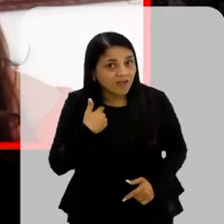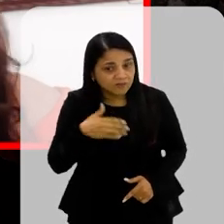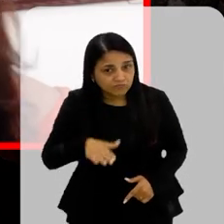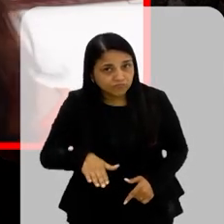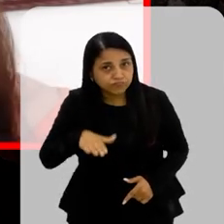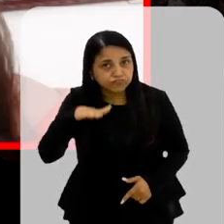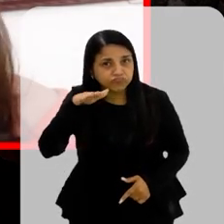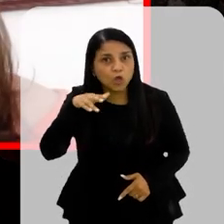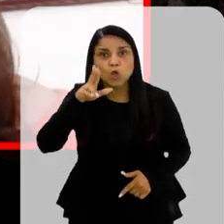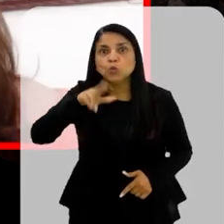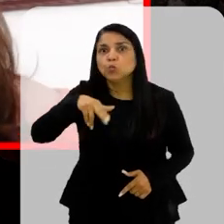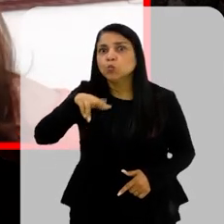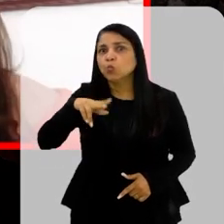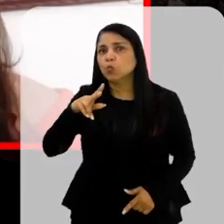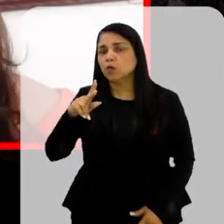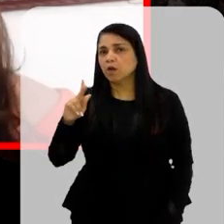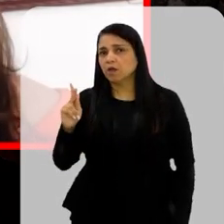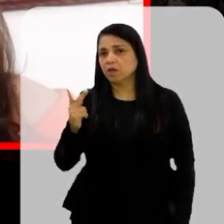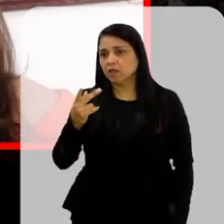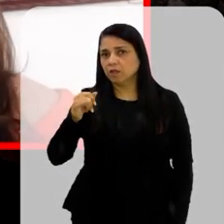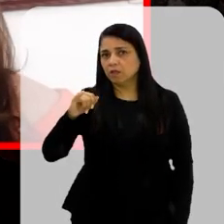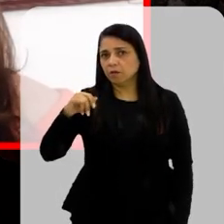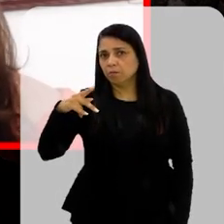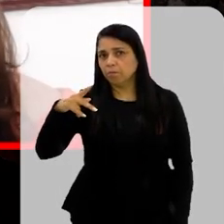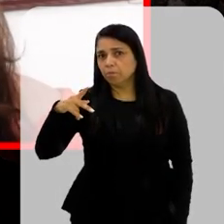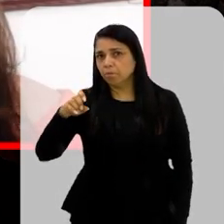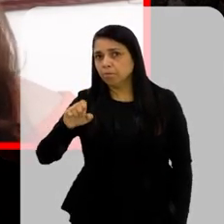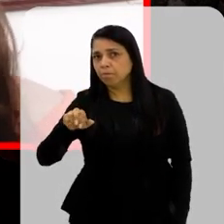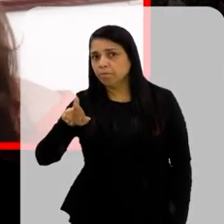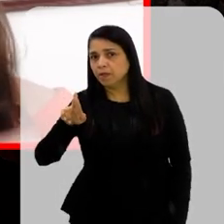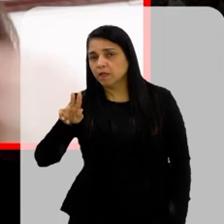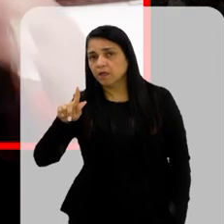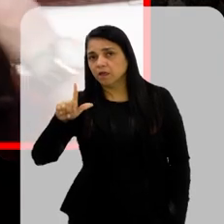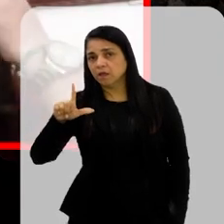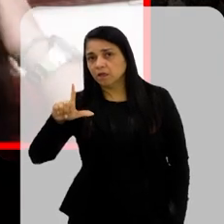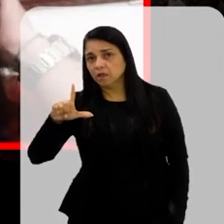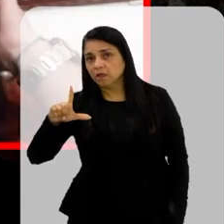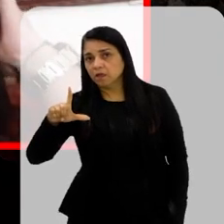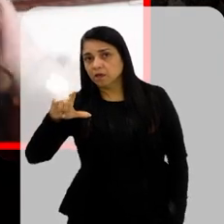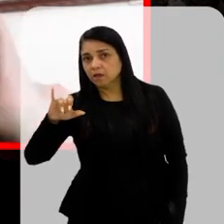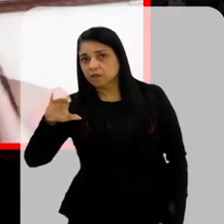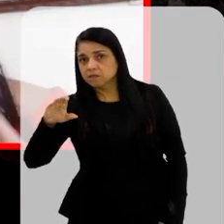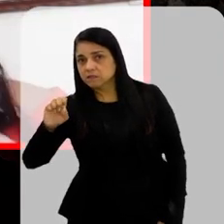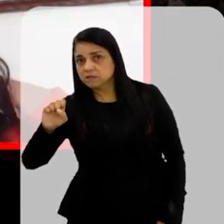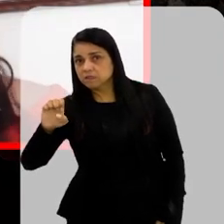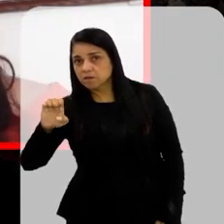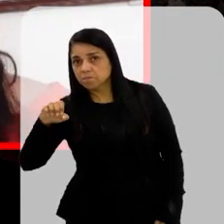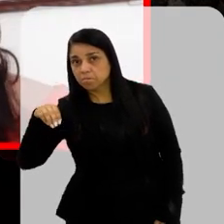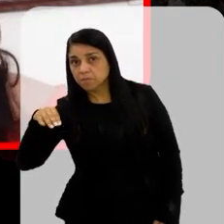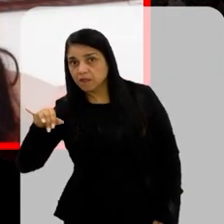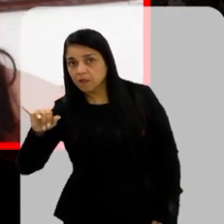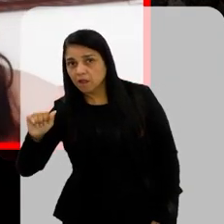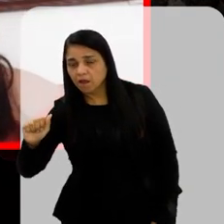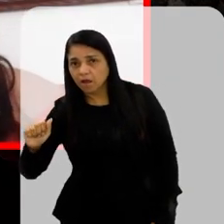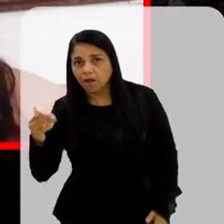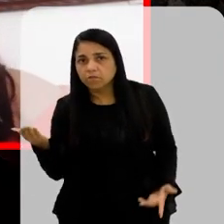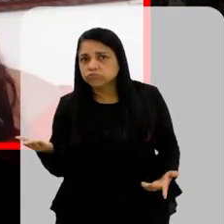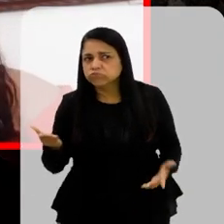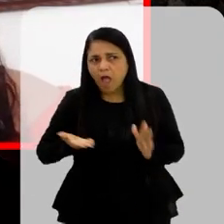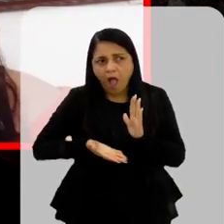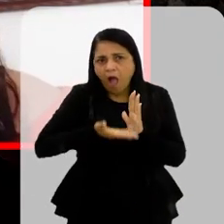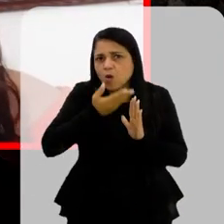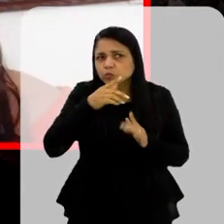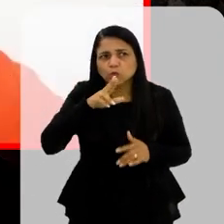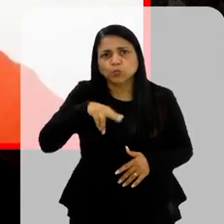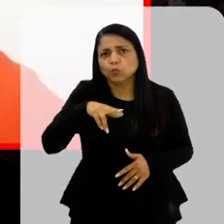Teve Deve uma glicemia De 464 Mesmo Lógico Tô falando Pós-alto No hospital E aí